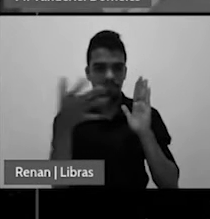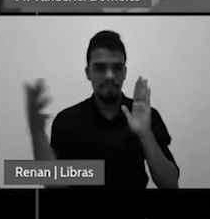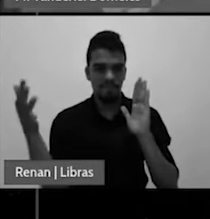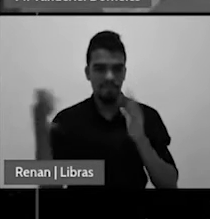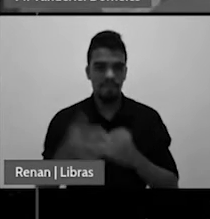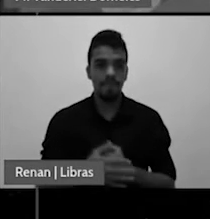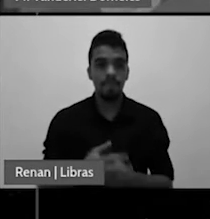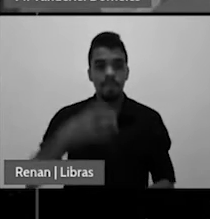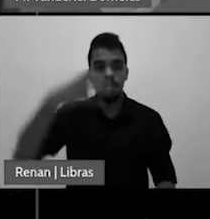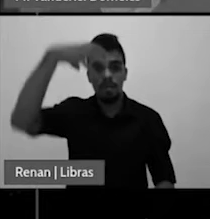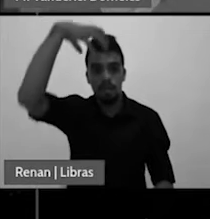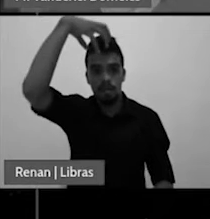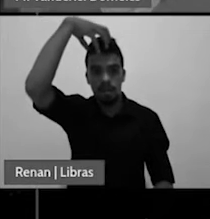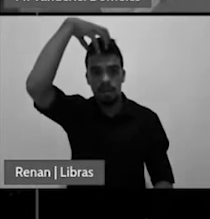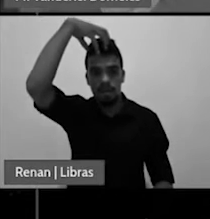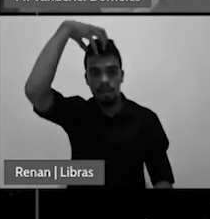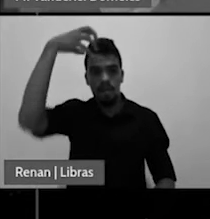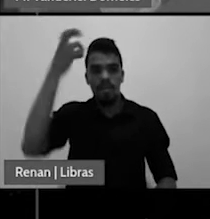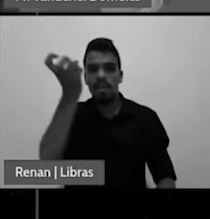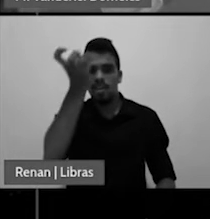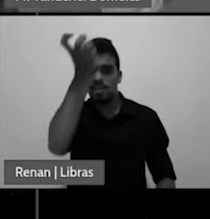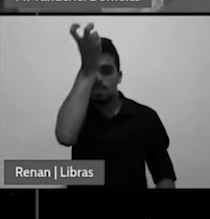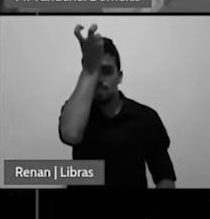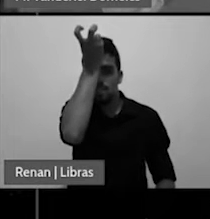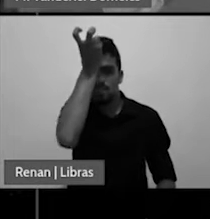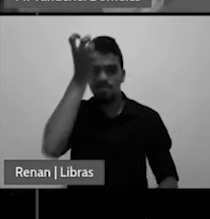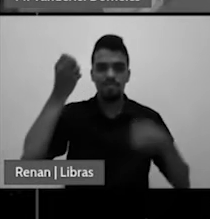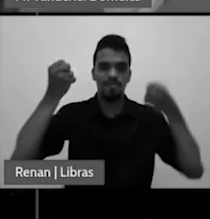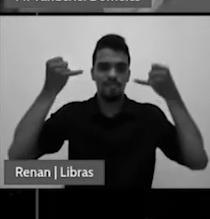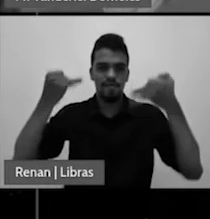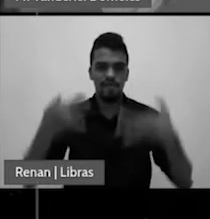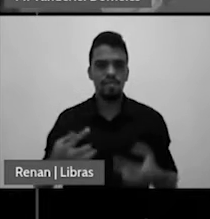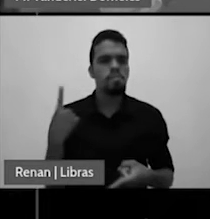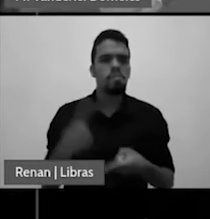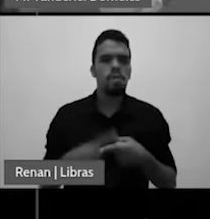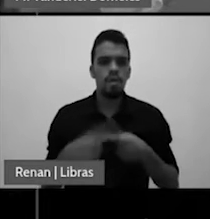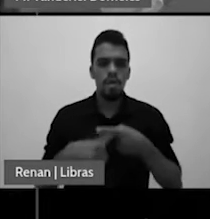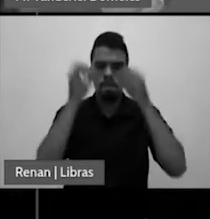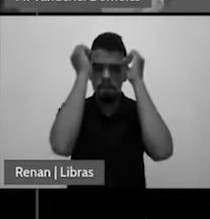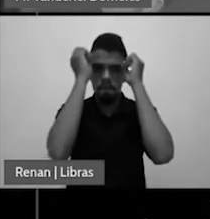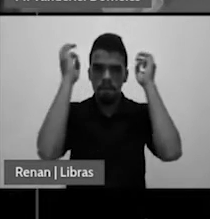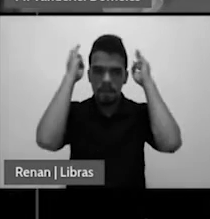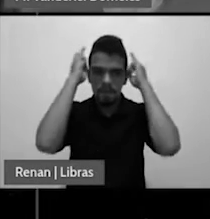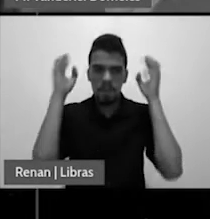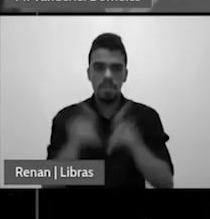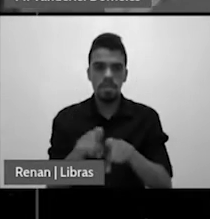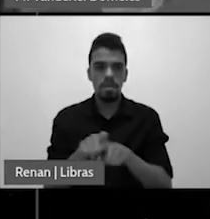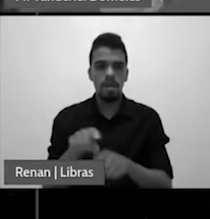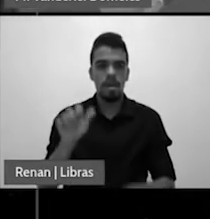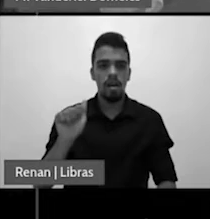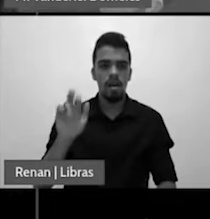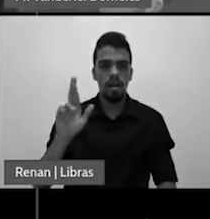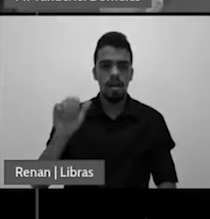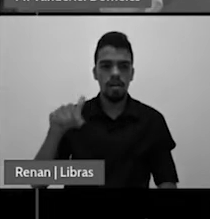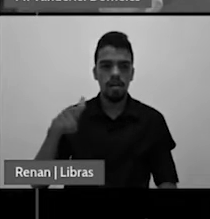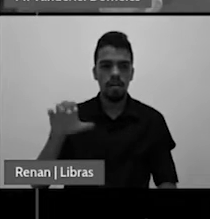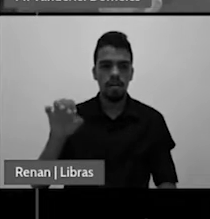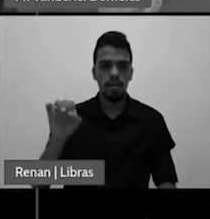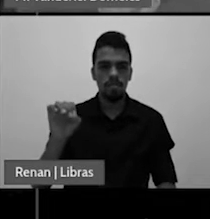rei do Egito disse Por que Moisés e Arão interrompeis o povo em seu trabalho?